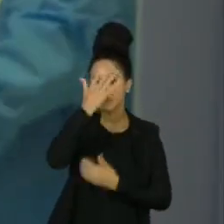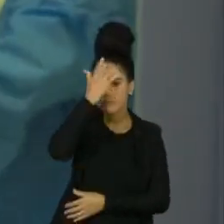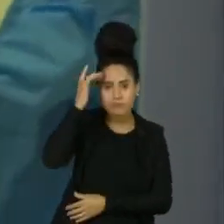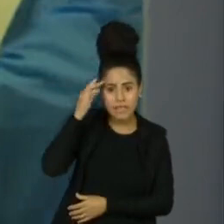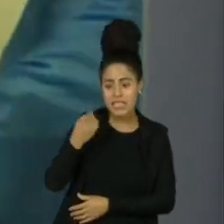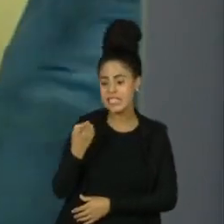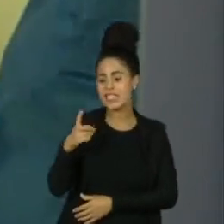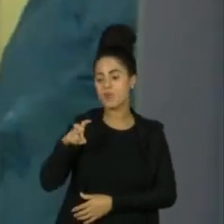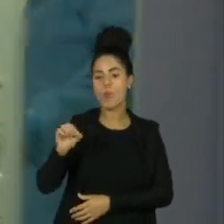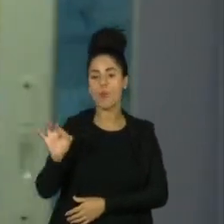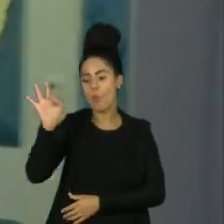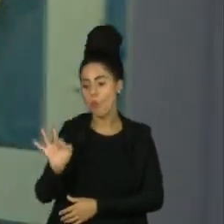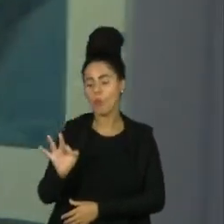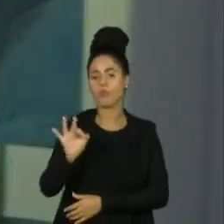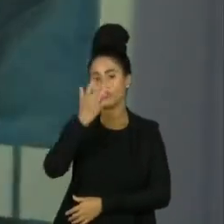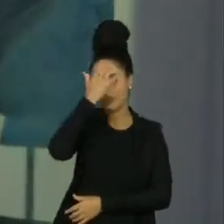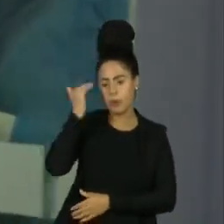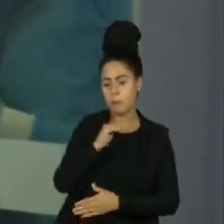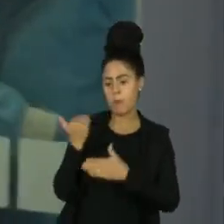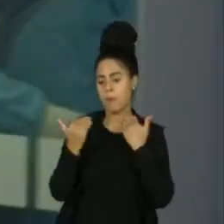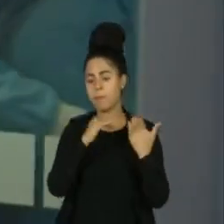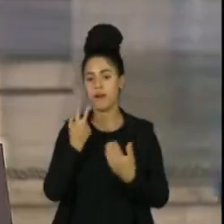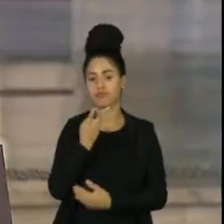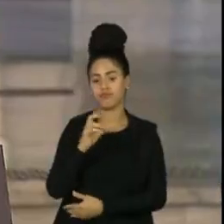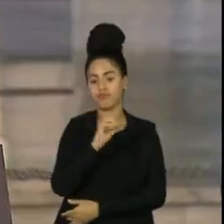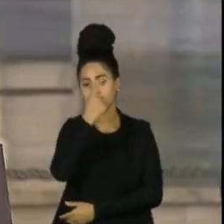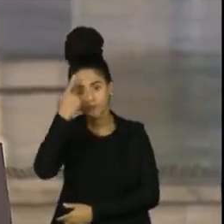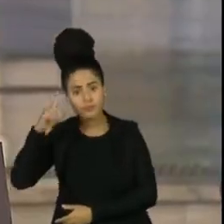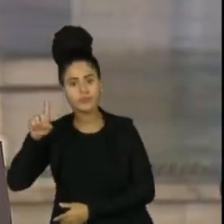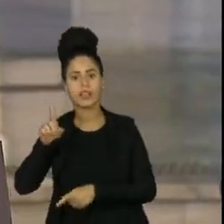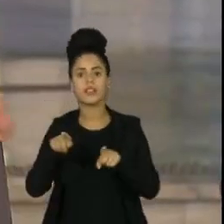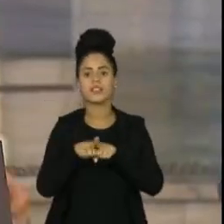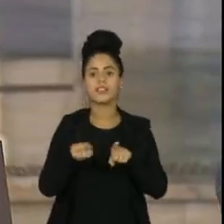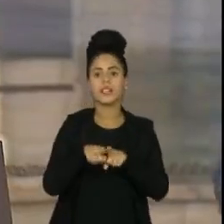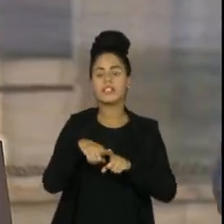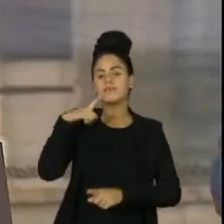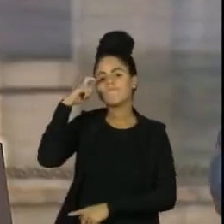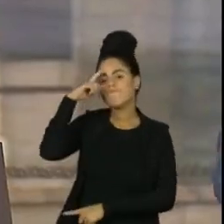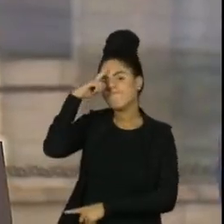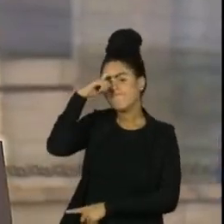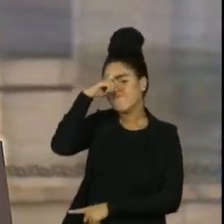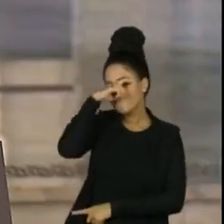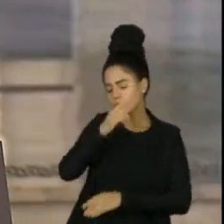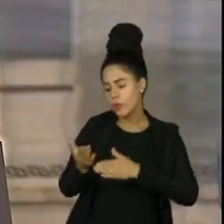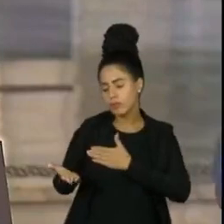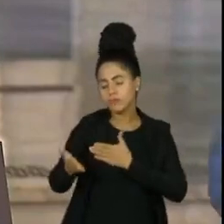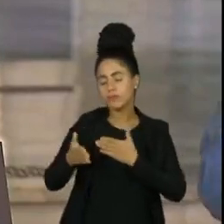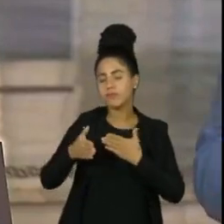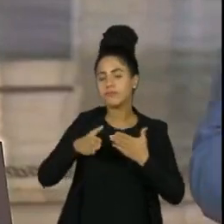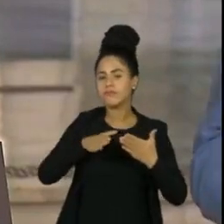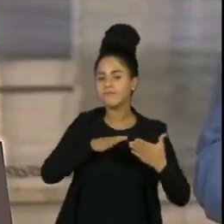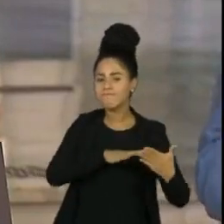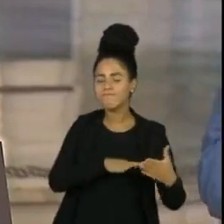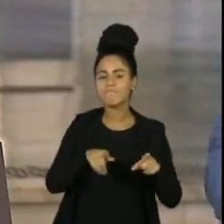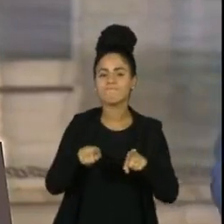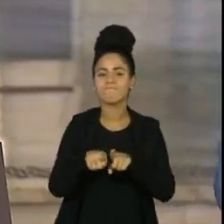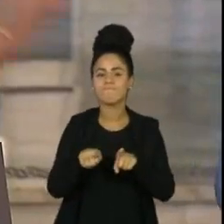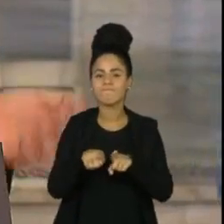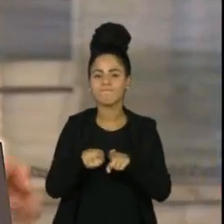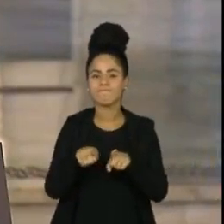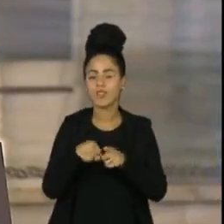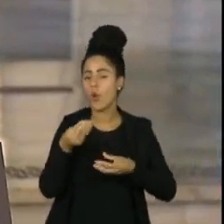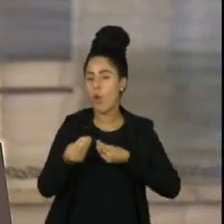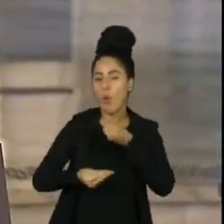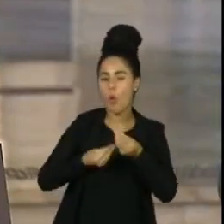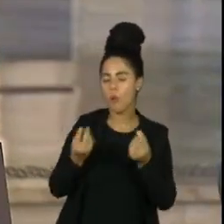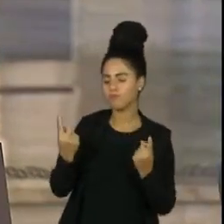de 150 pessoas nos últimos 20 dias. A gente, infelizmente, está passando por uma situação extremamente difícil para interpretar